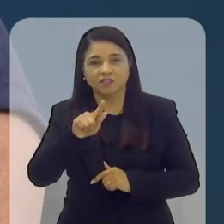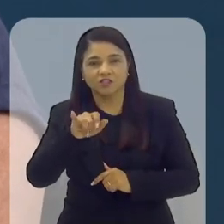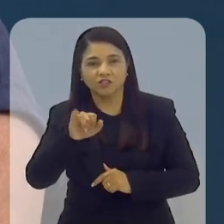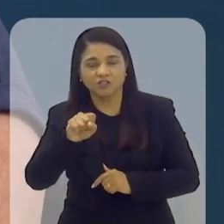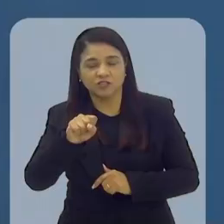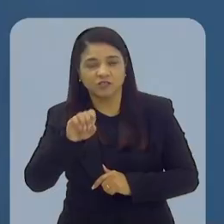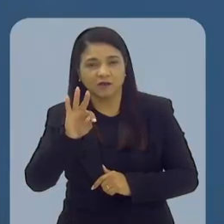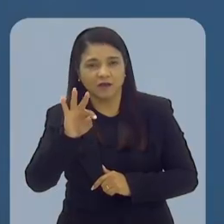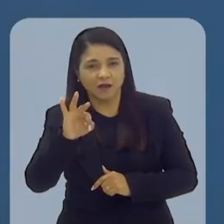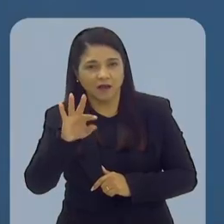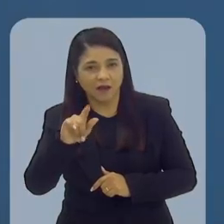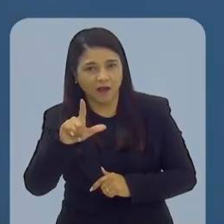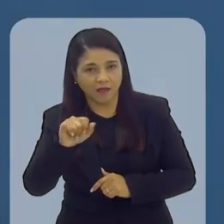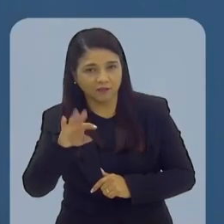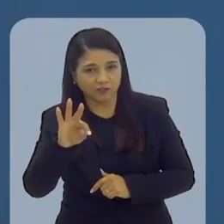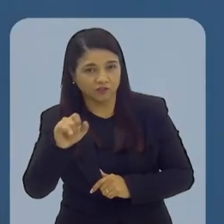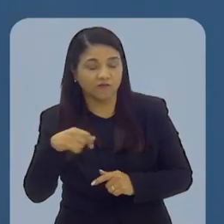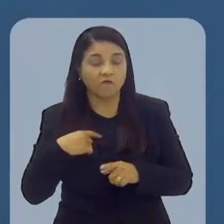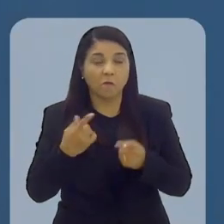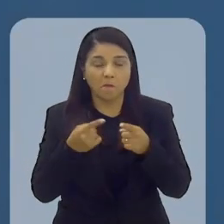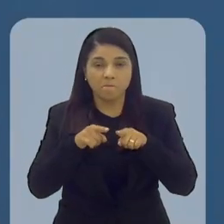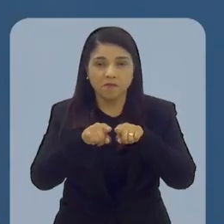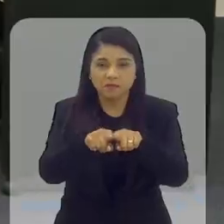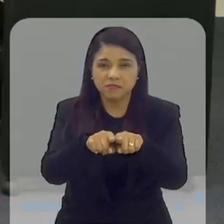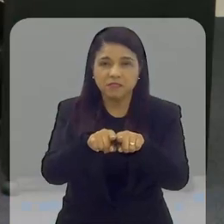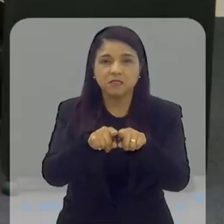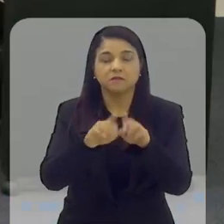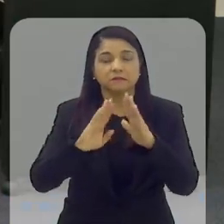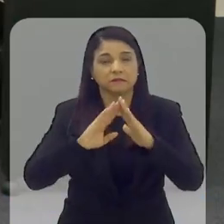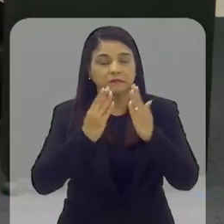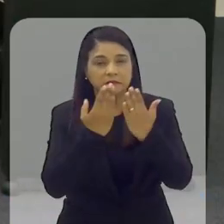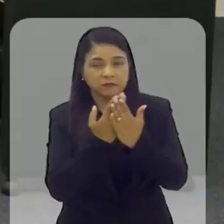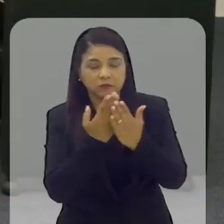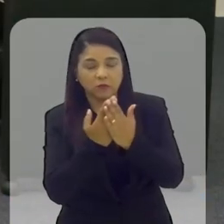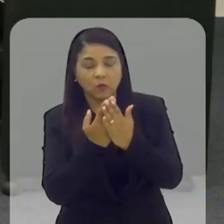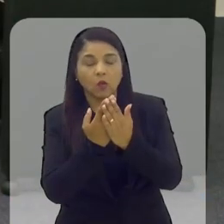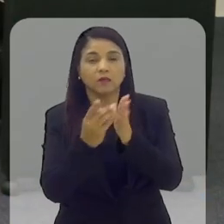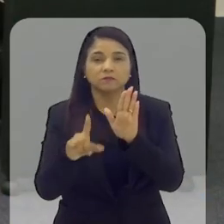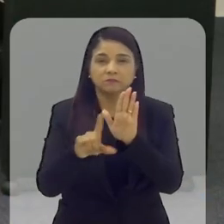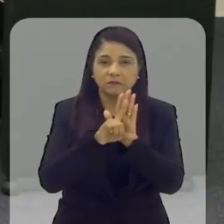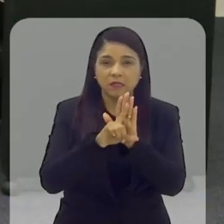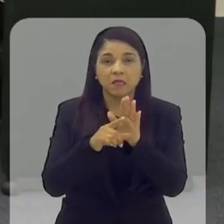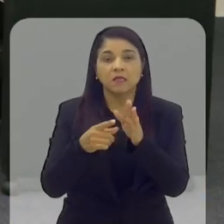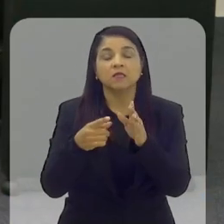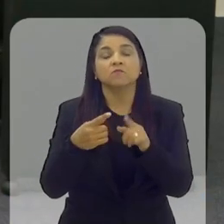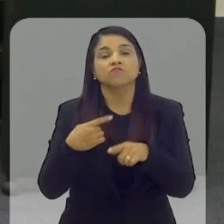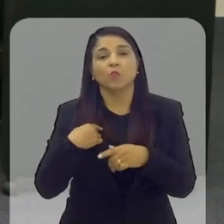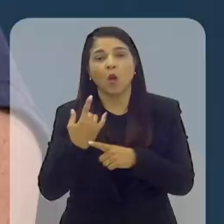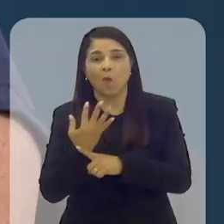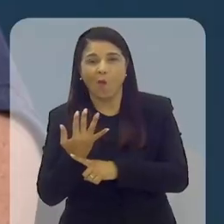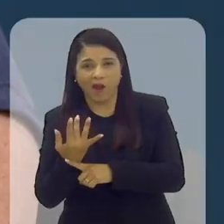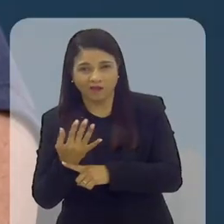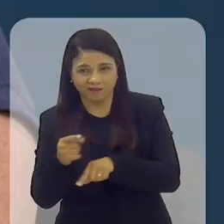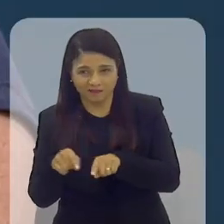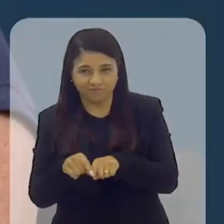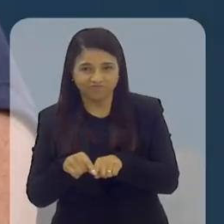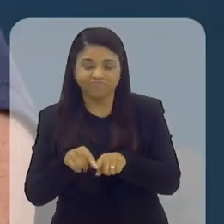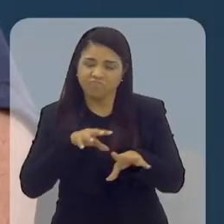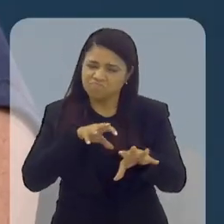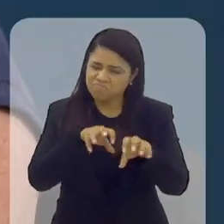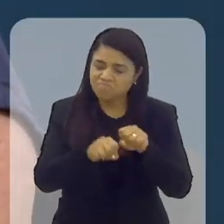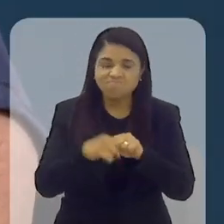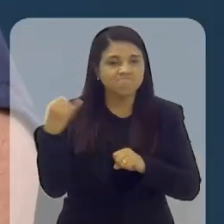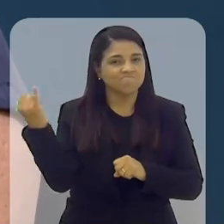Escola do Legislativo com a UERJ. E foi assim, muito, muito importante para mim. Para a minha formação. Foi